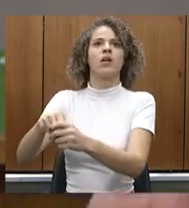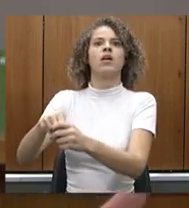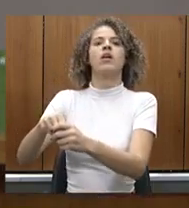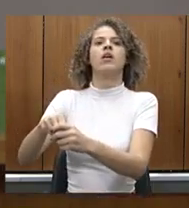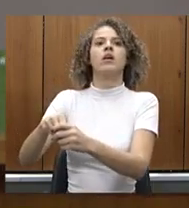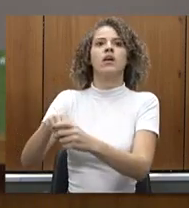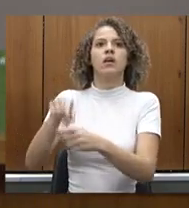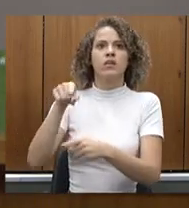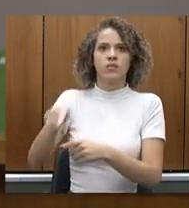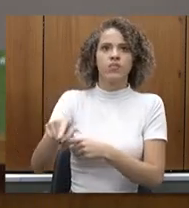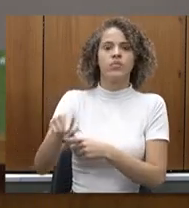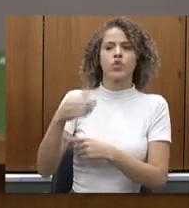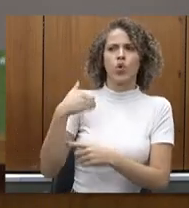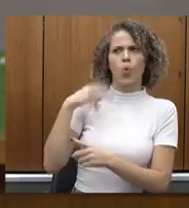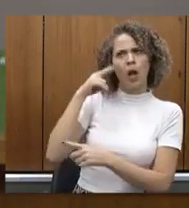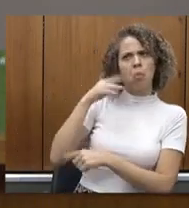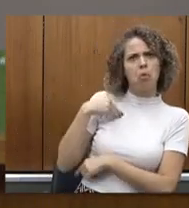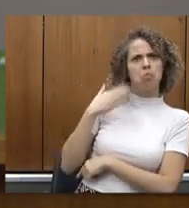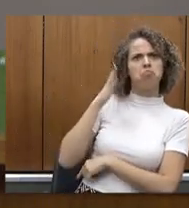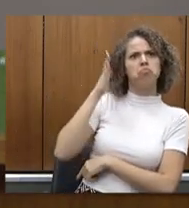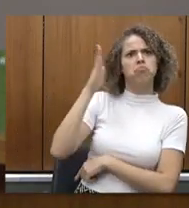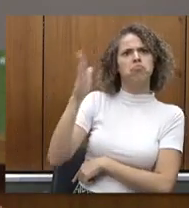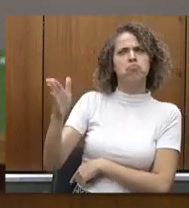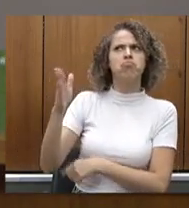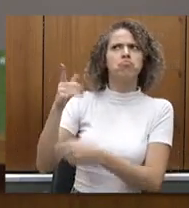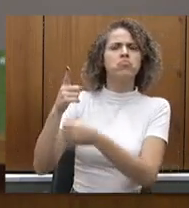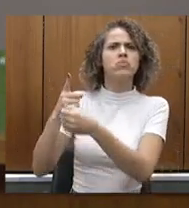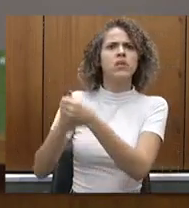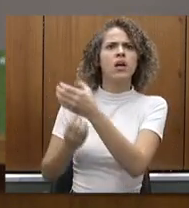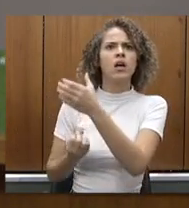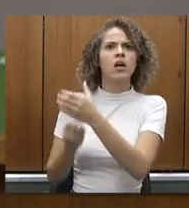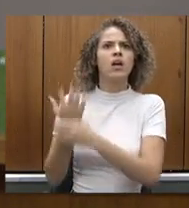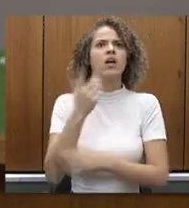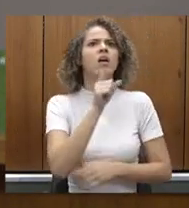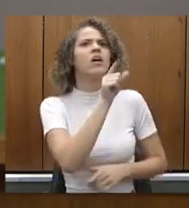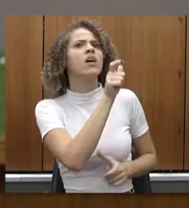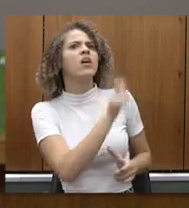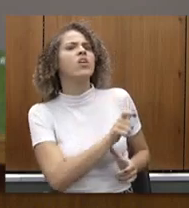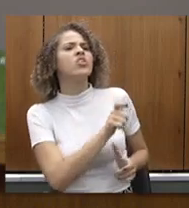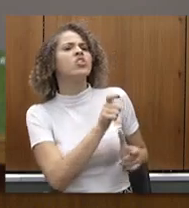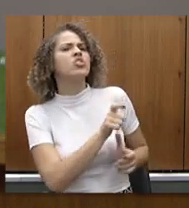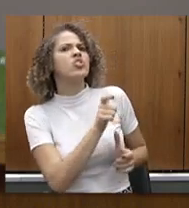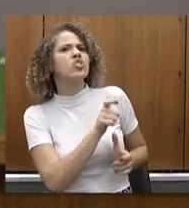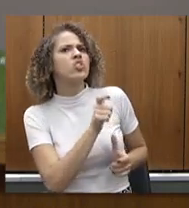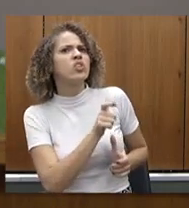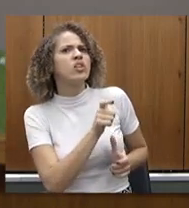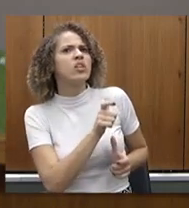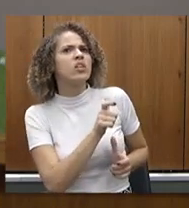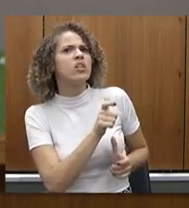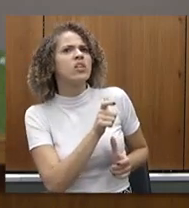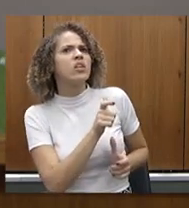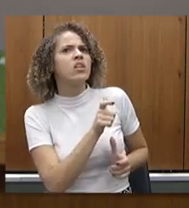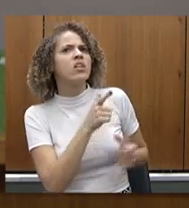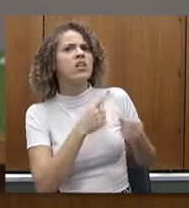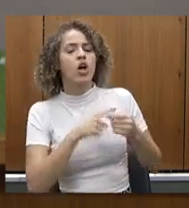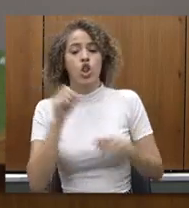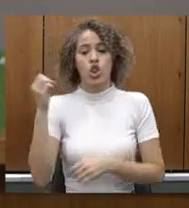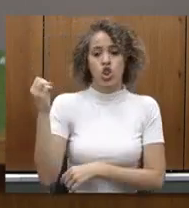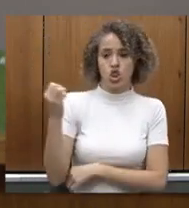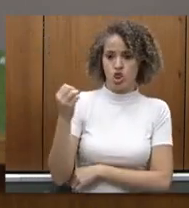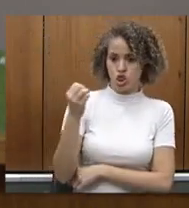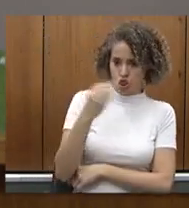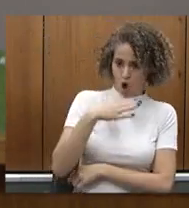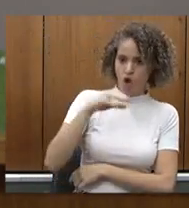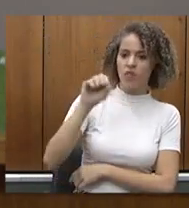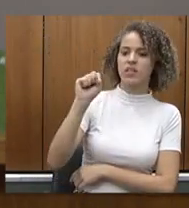me lembro em Lafayette que eu fui na inauguração foi em Nova Serrana André que você foi? foi em Nova Serrana também teve